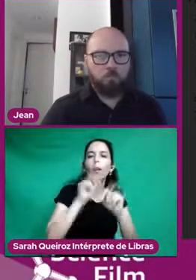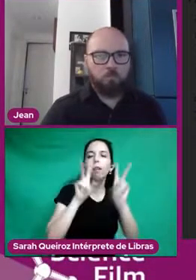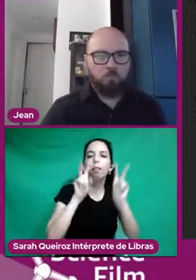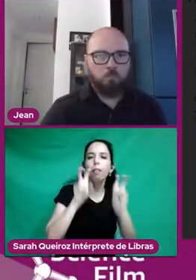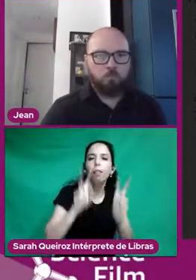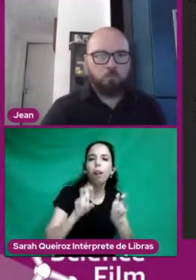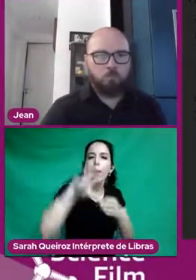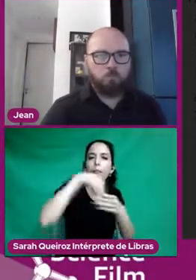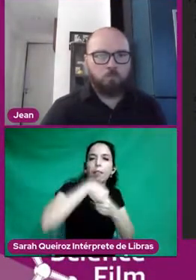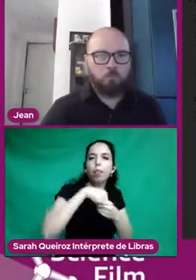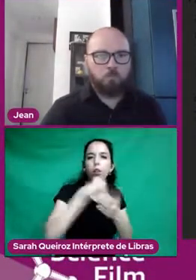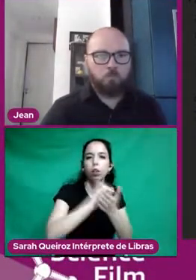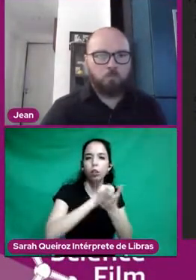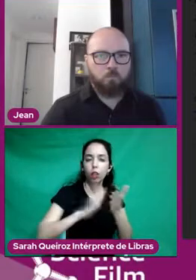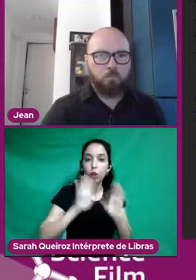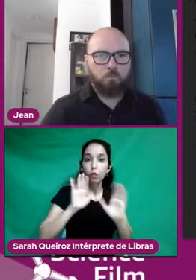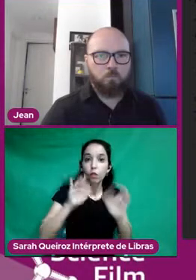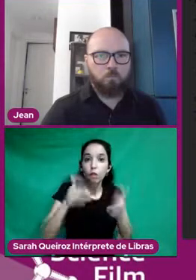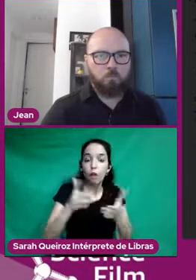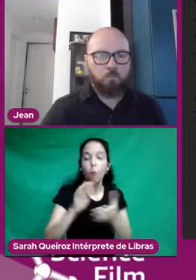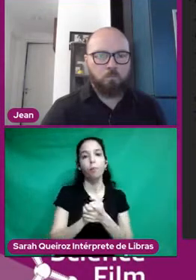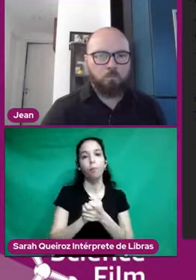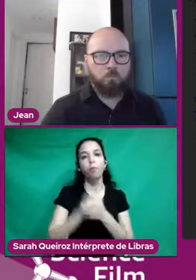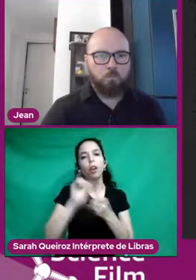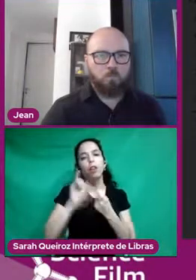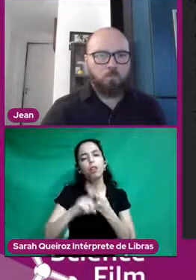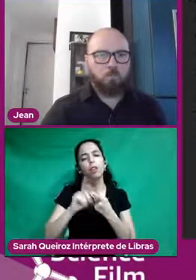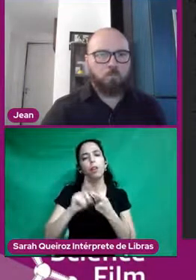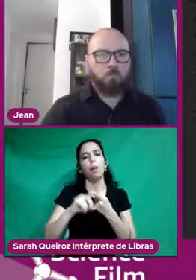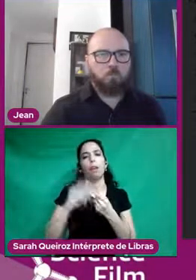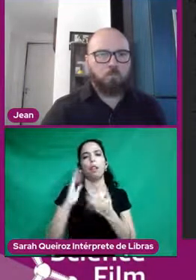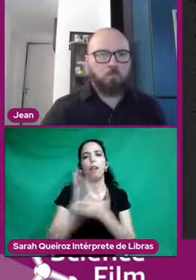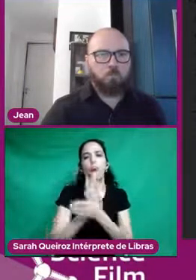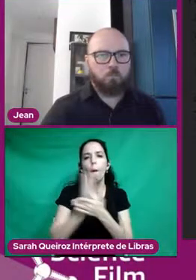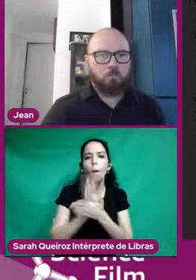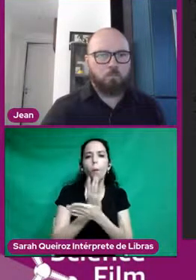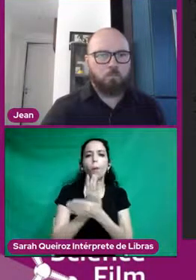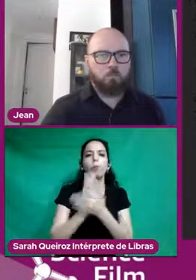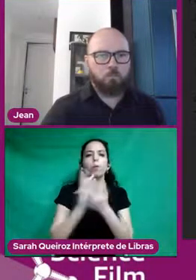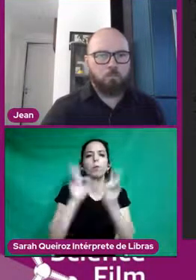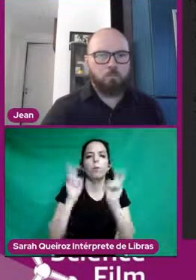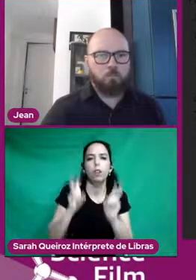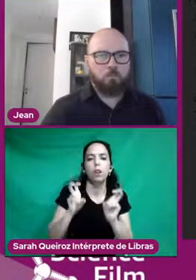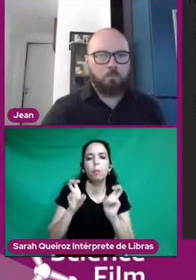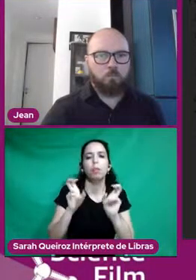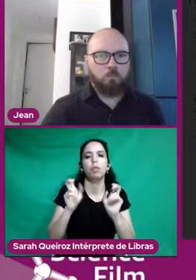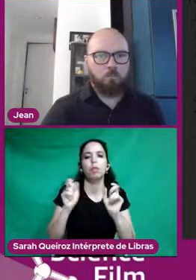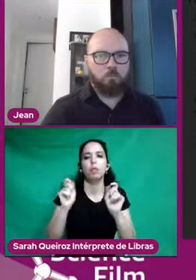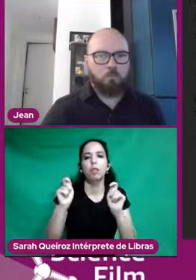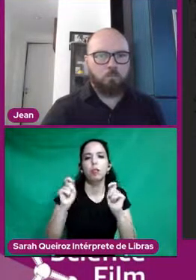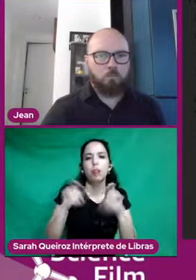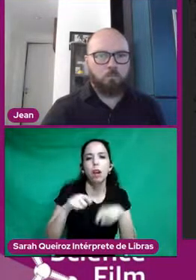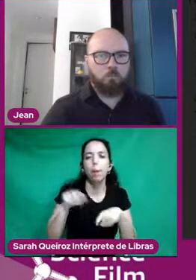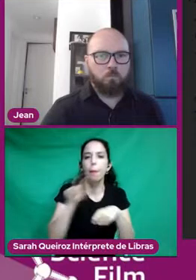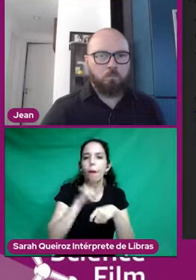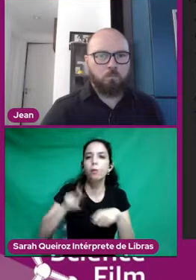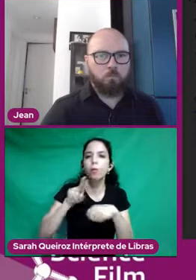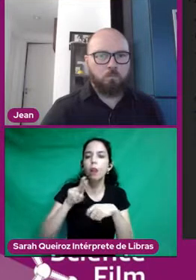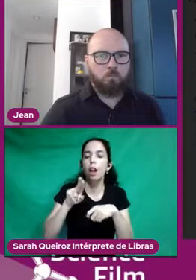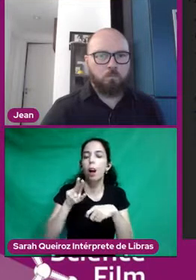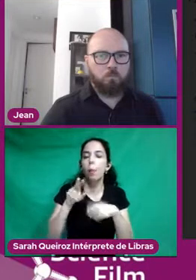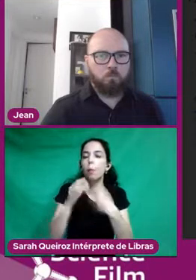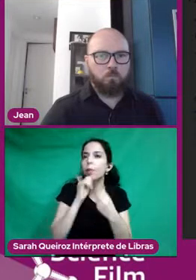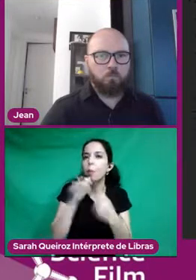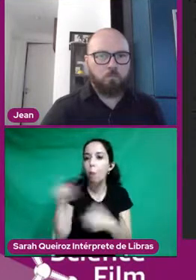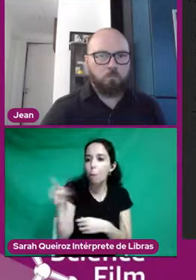estar abordando. Algumas questões guia que podem ser usadas como questões disparadoras para os professores trazerem e abordarem